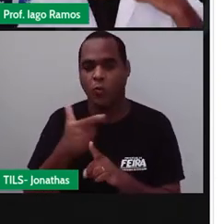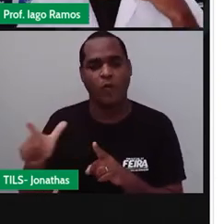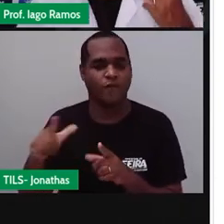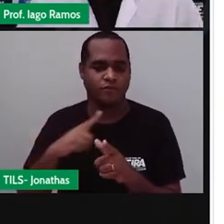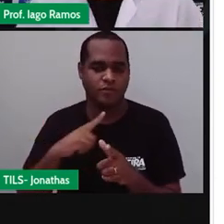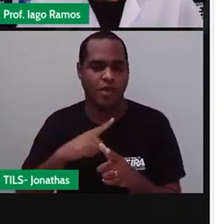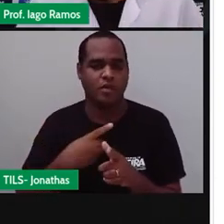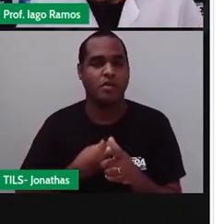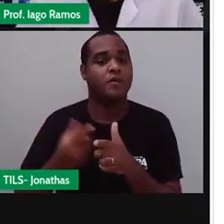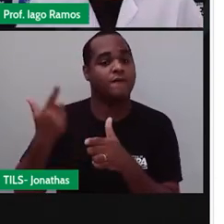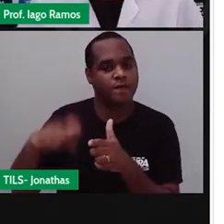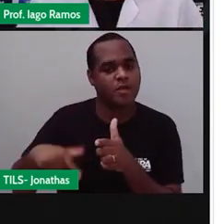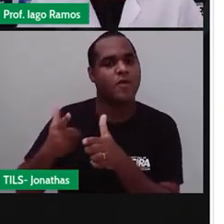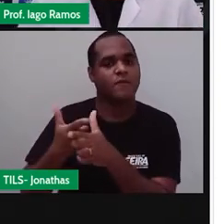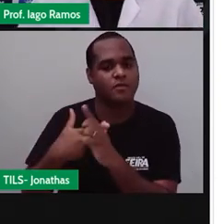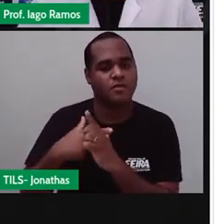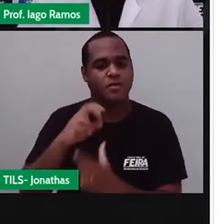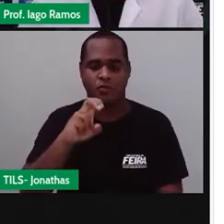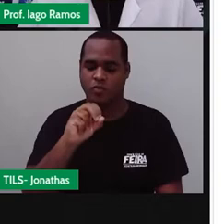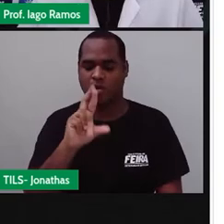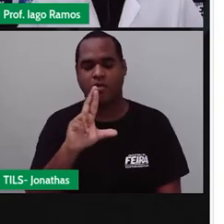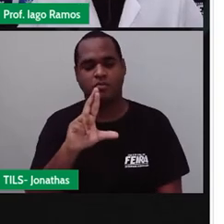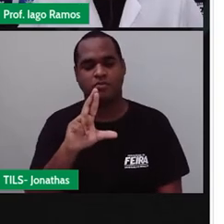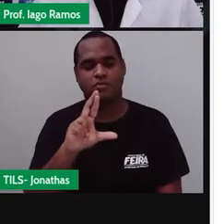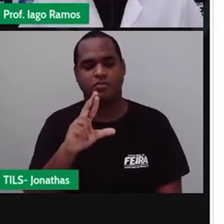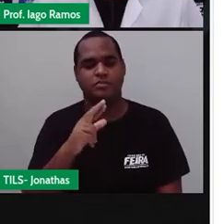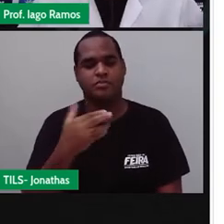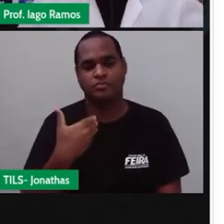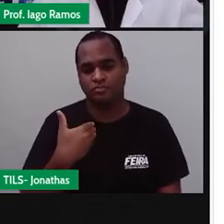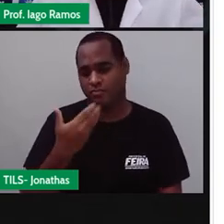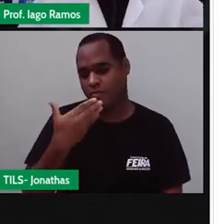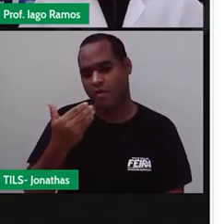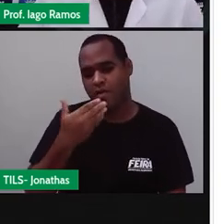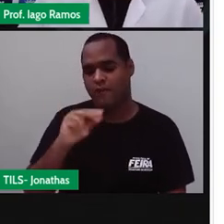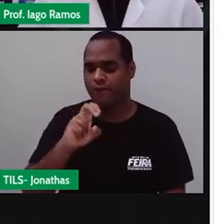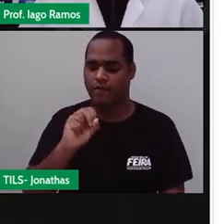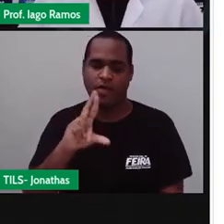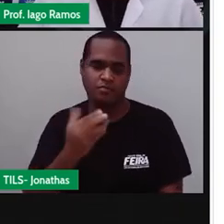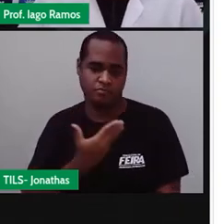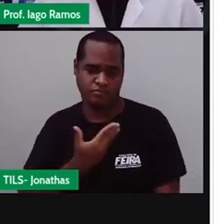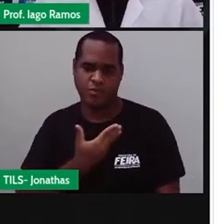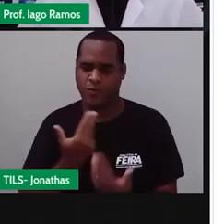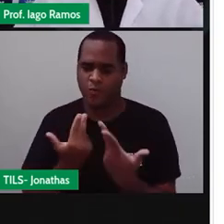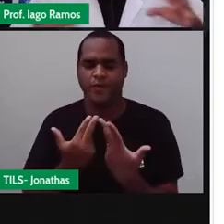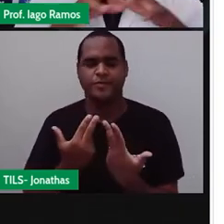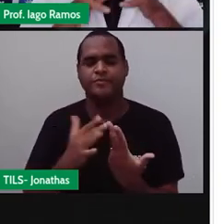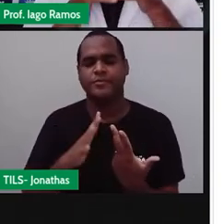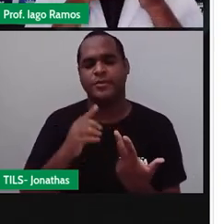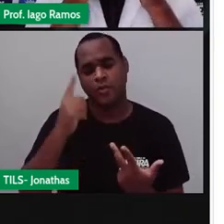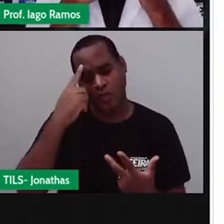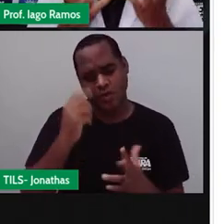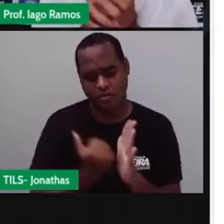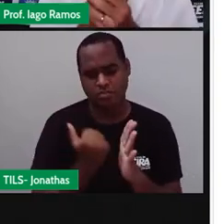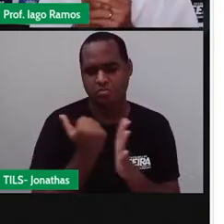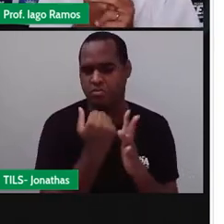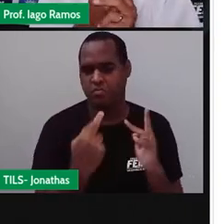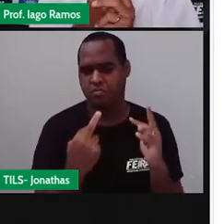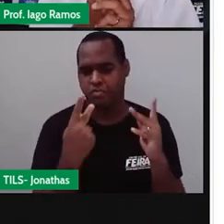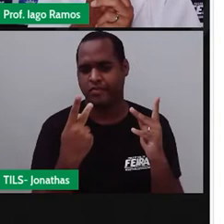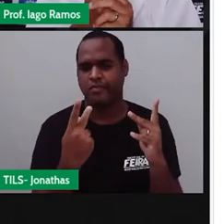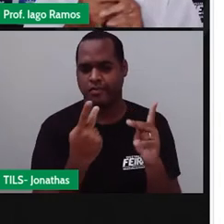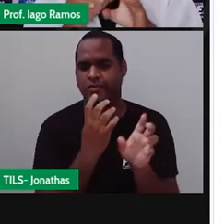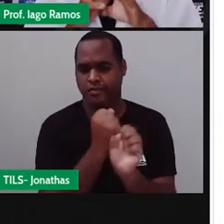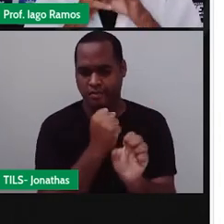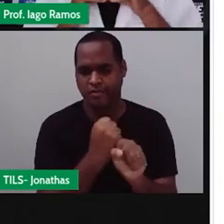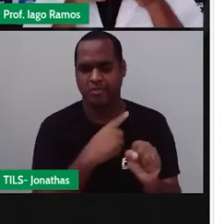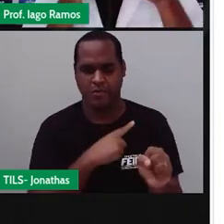pedi de novo 50 reais emprestado a esse mesmo amigo. Então eu acumulei mais uma dívida.